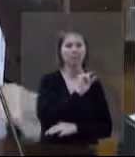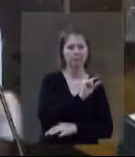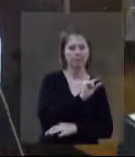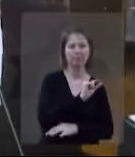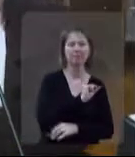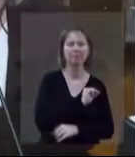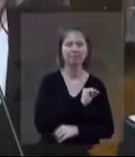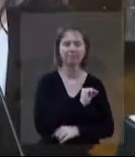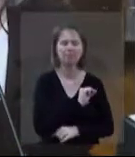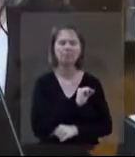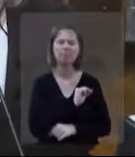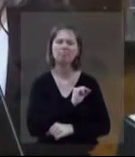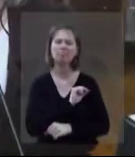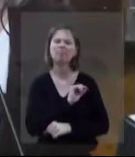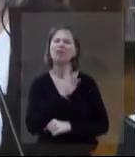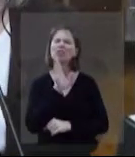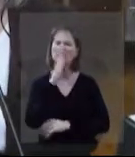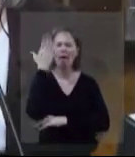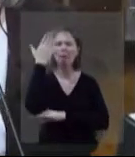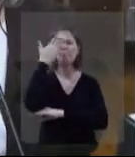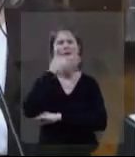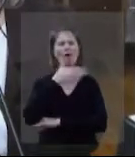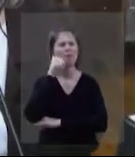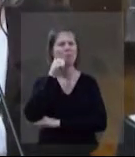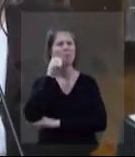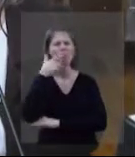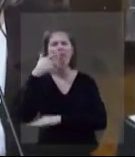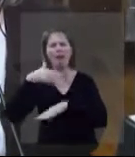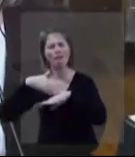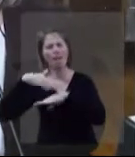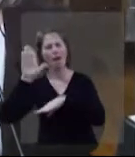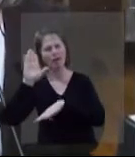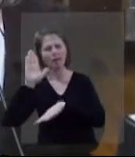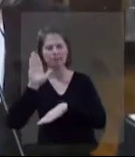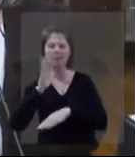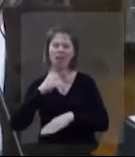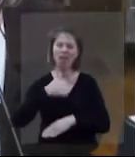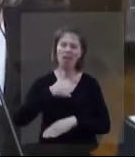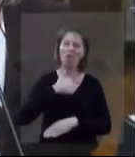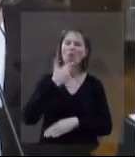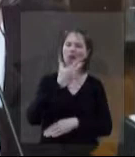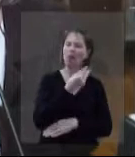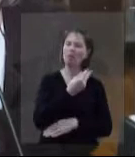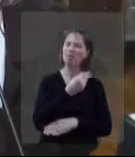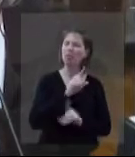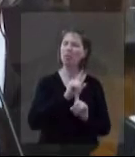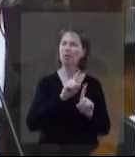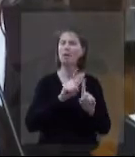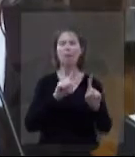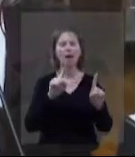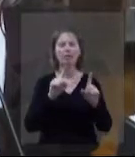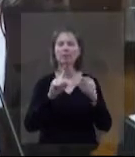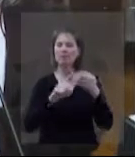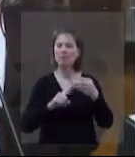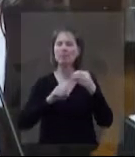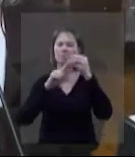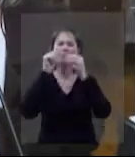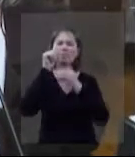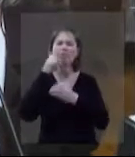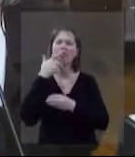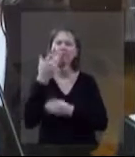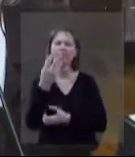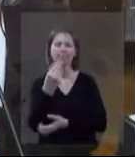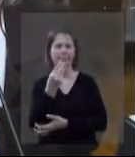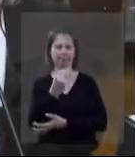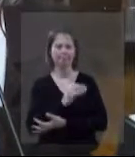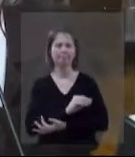é provado que a mulher fala oito mil palavras e o homem quatro mil palavras. Alguns, como eu, falam umas vinte mil palavras por dia. Mas, em geral, a mulher